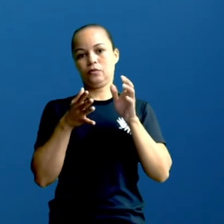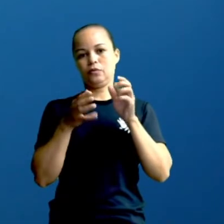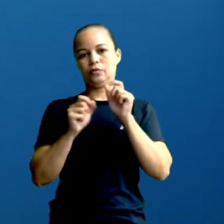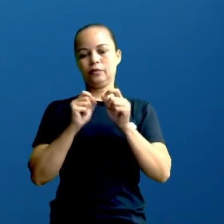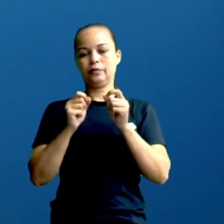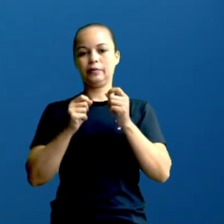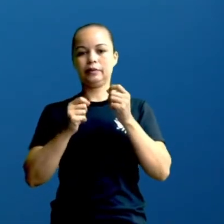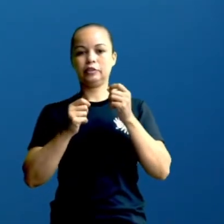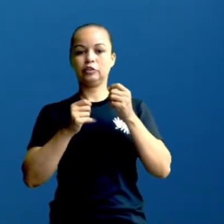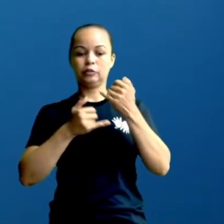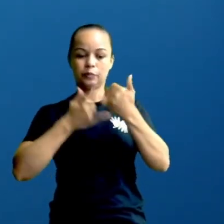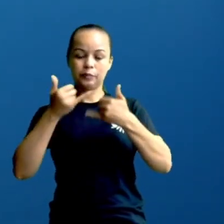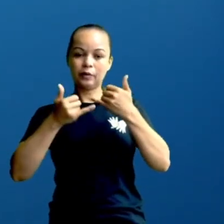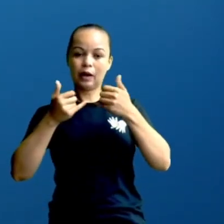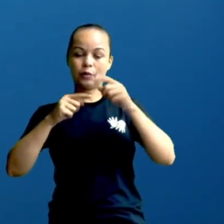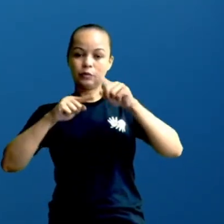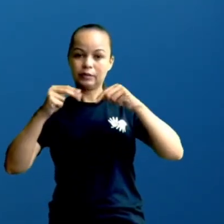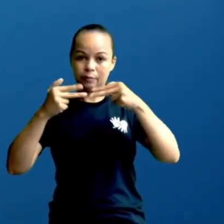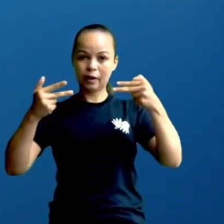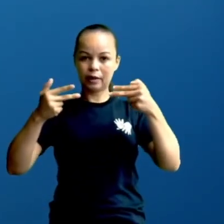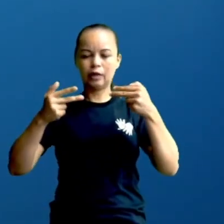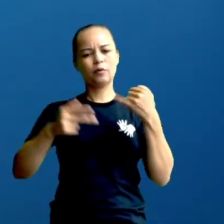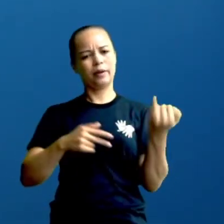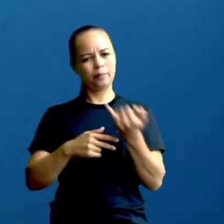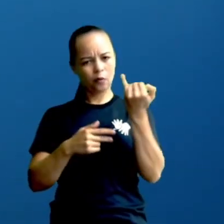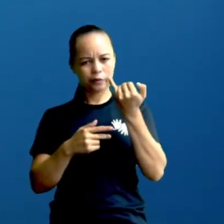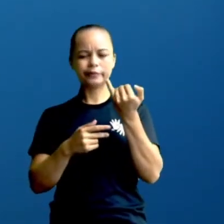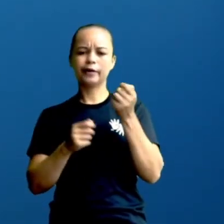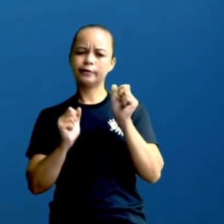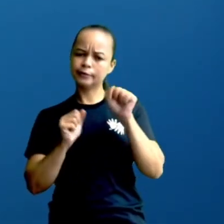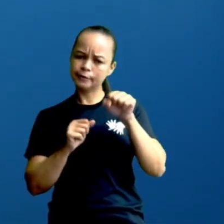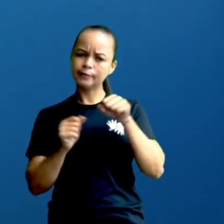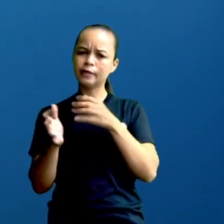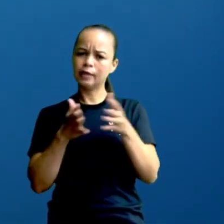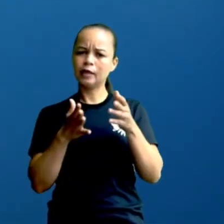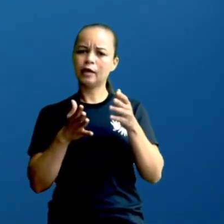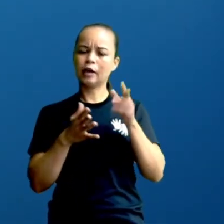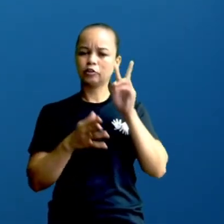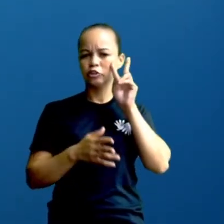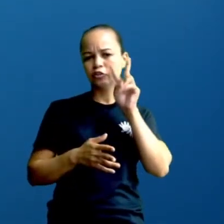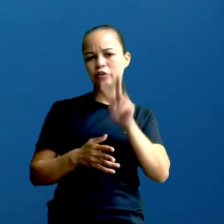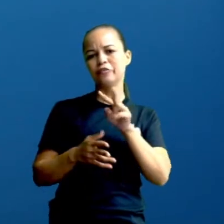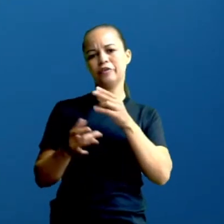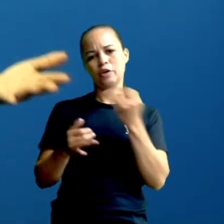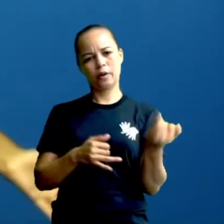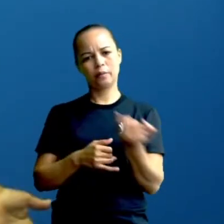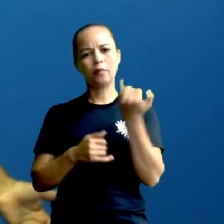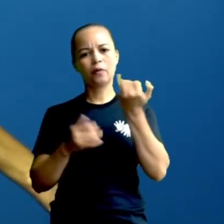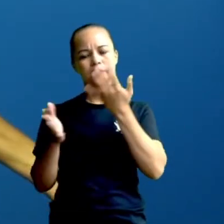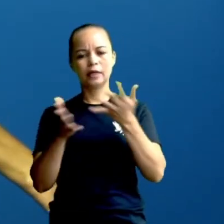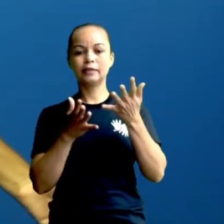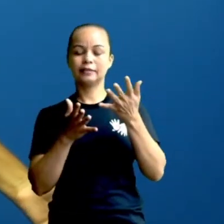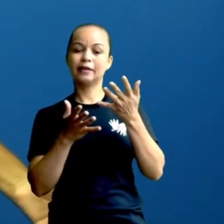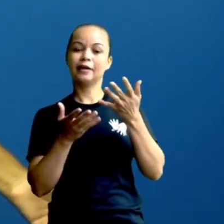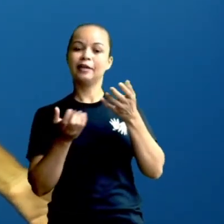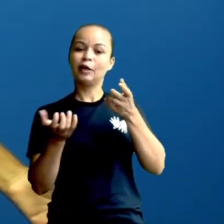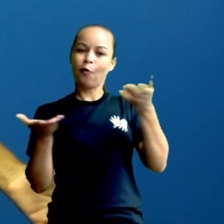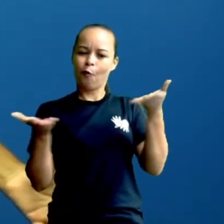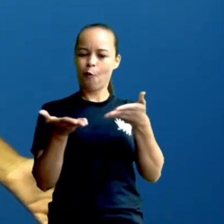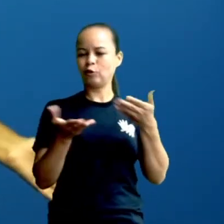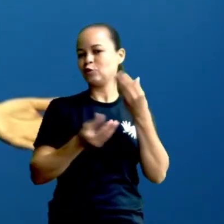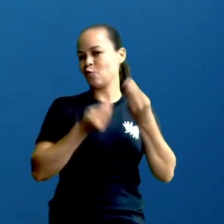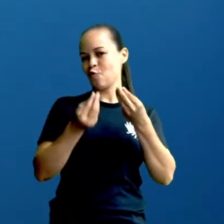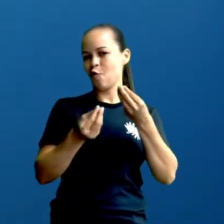importantíssimos. A gente viu como foi necessário. Inclusive, se não fossem eles, eu não estaria hoje dando aula para